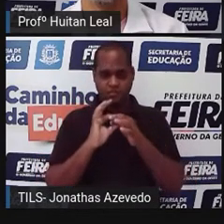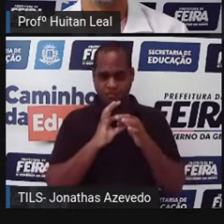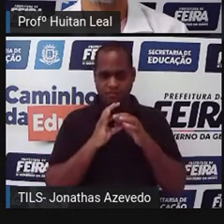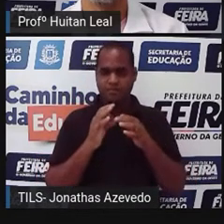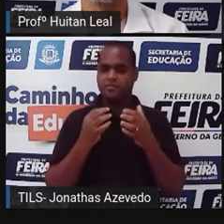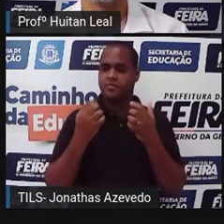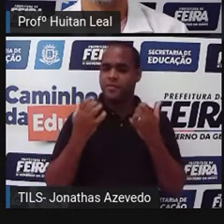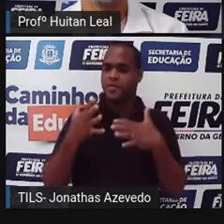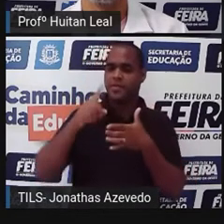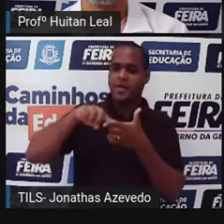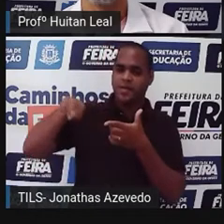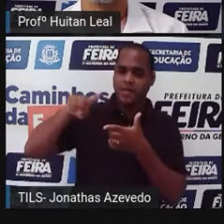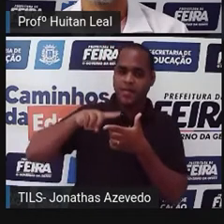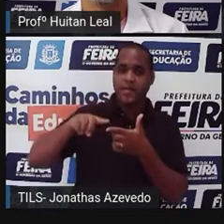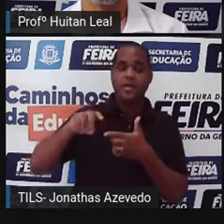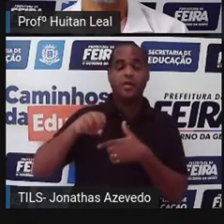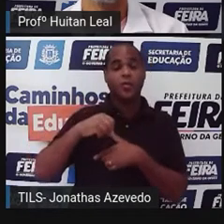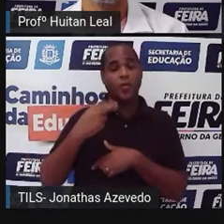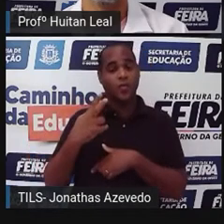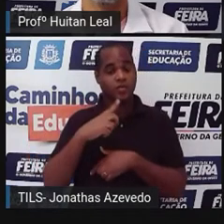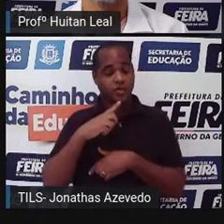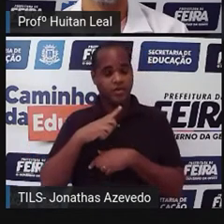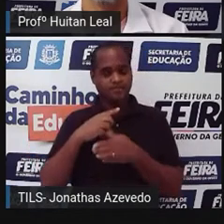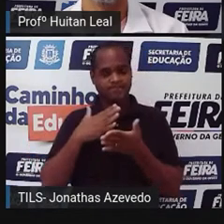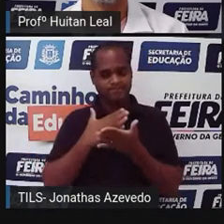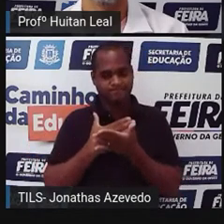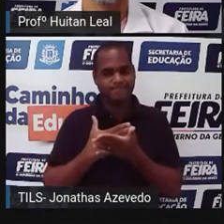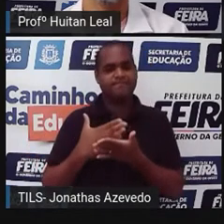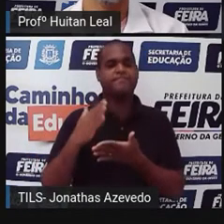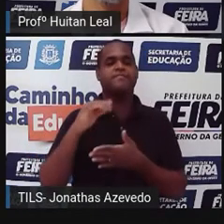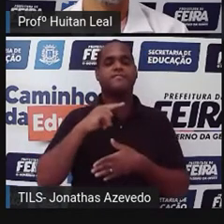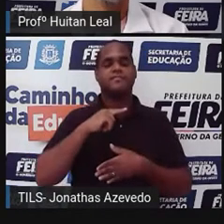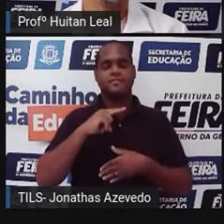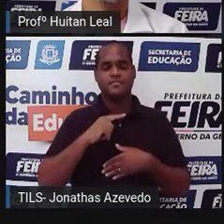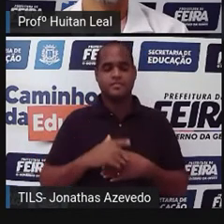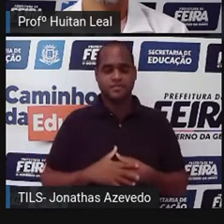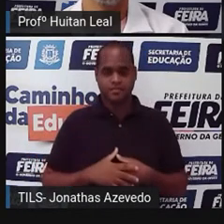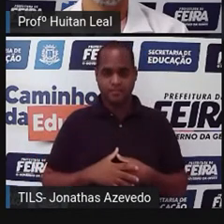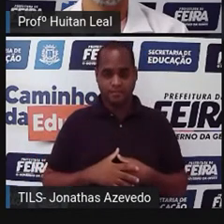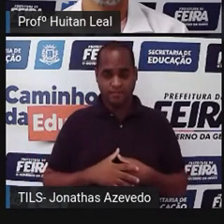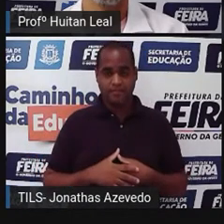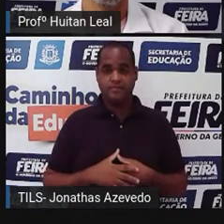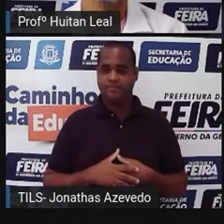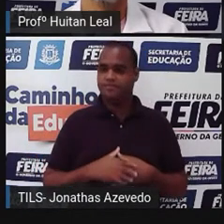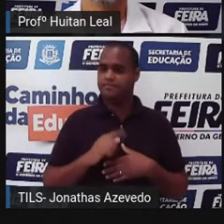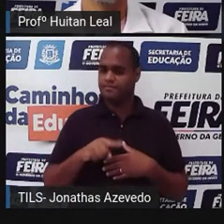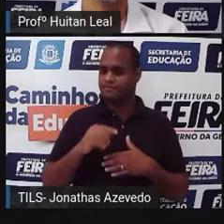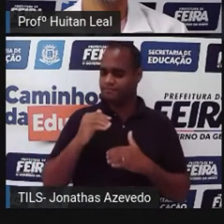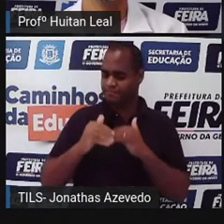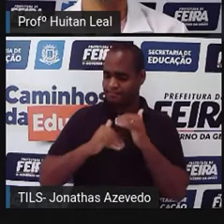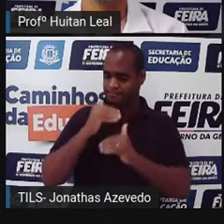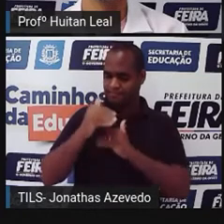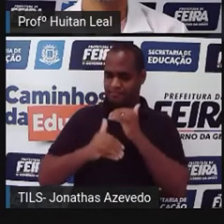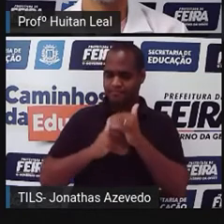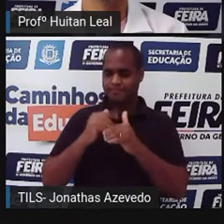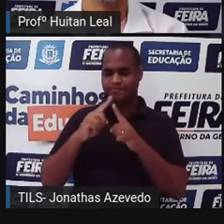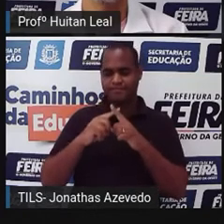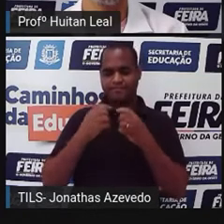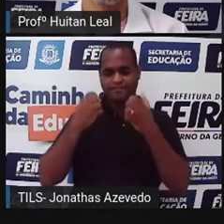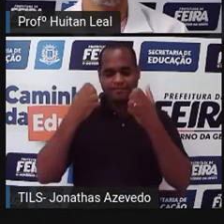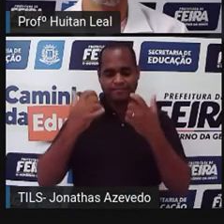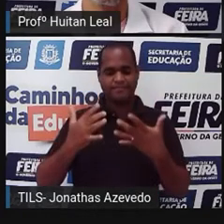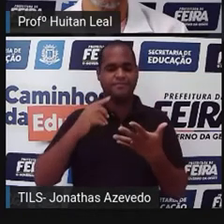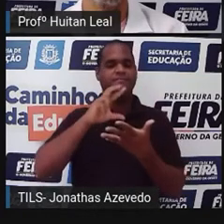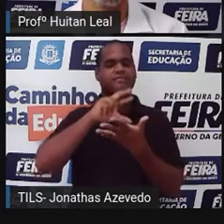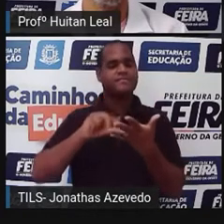ou a situação apresentados na introdução. Então, o desenvolvimento vai ser o desenrolar do que